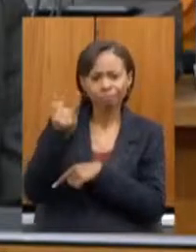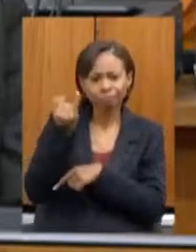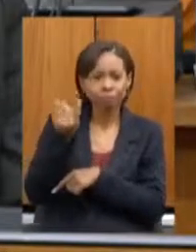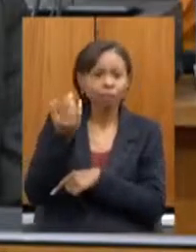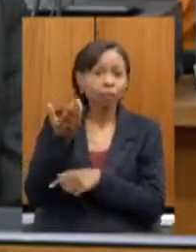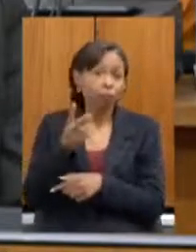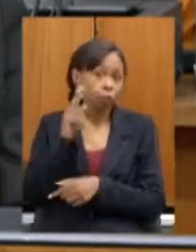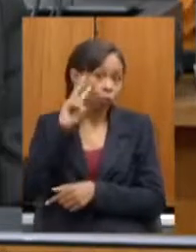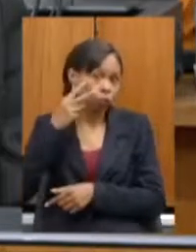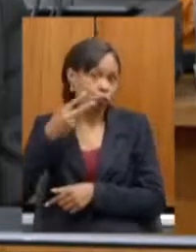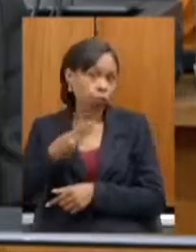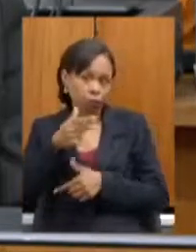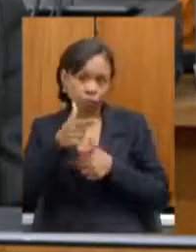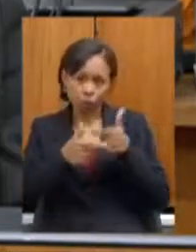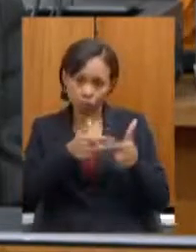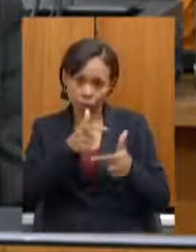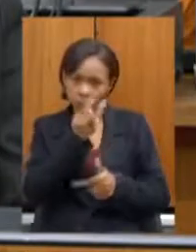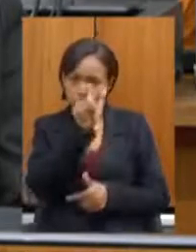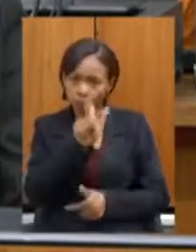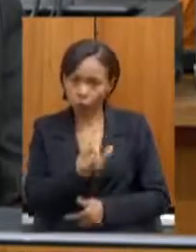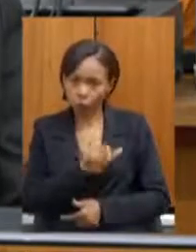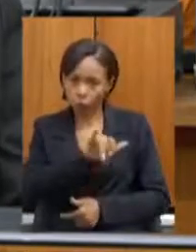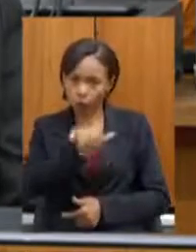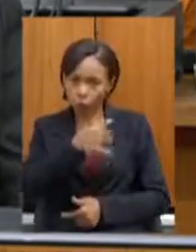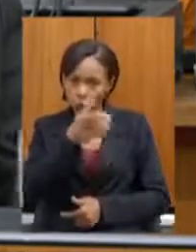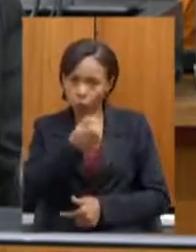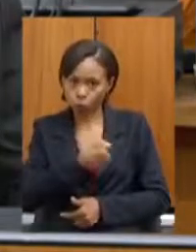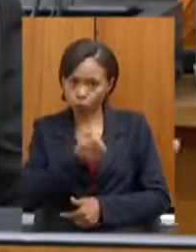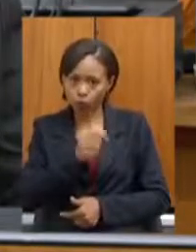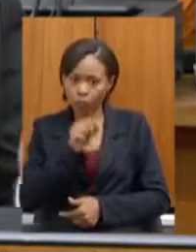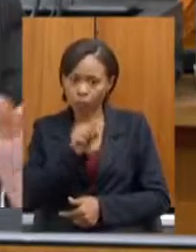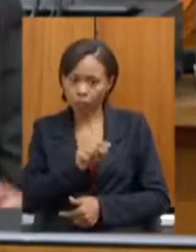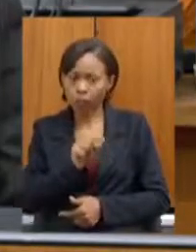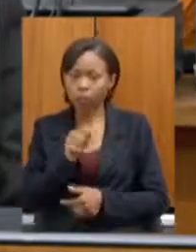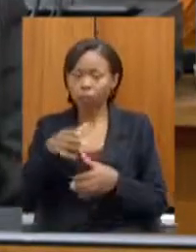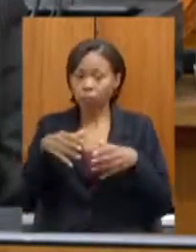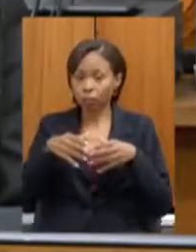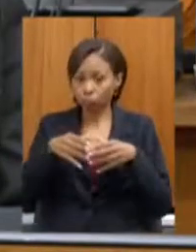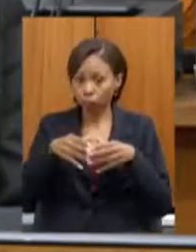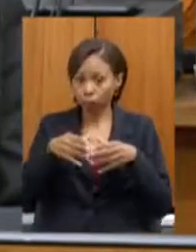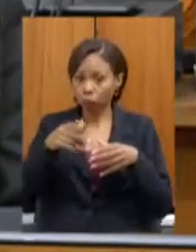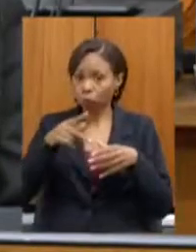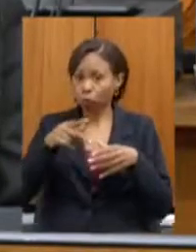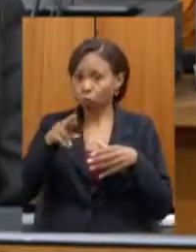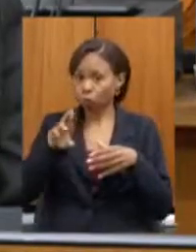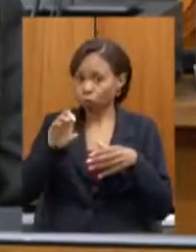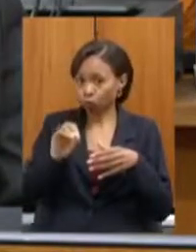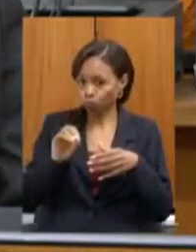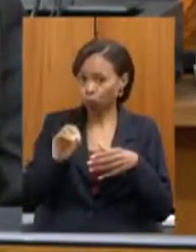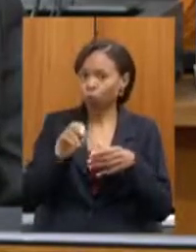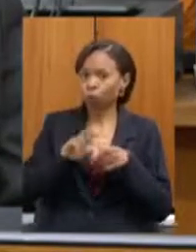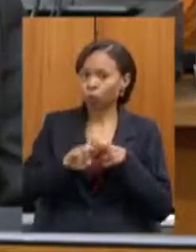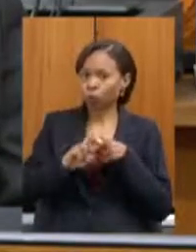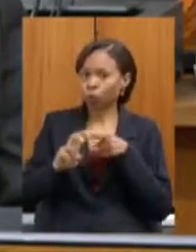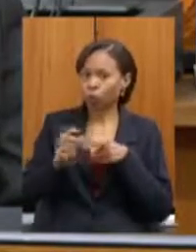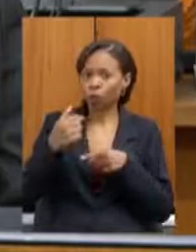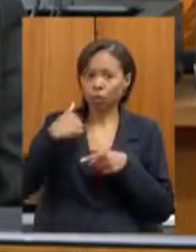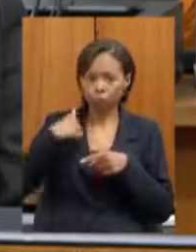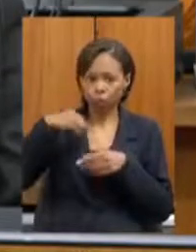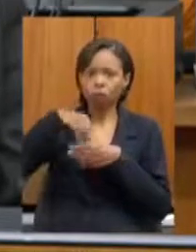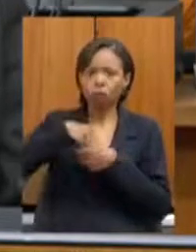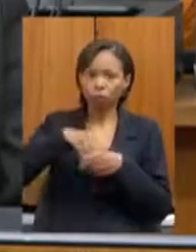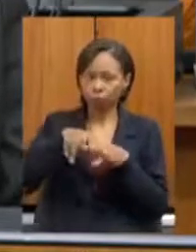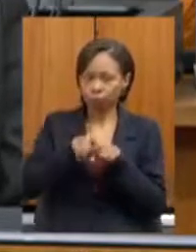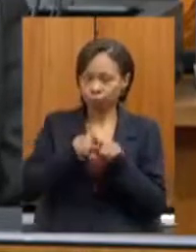João Leite na comissão pró-ferrovias, que eu tenho o privilégio também de fazer parte da comissão